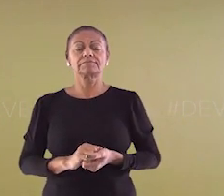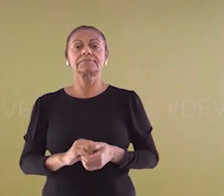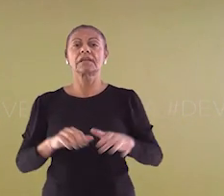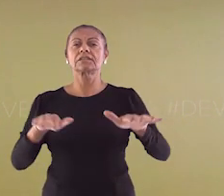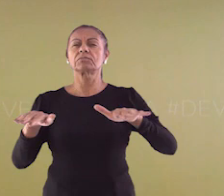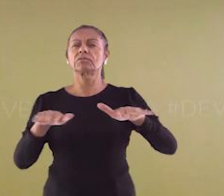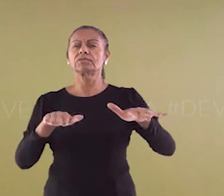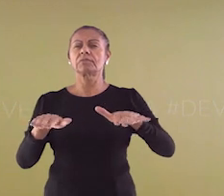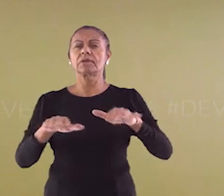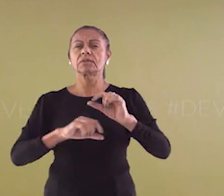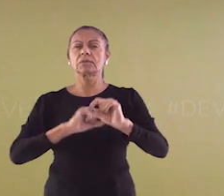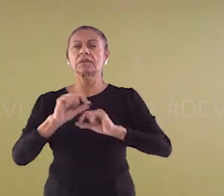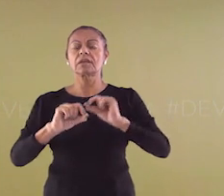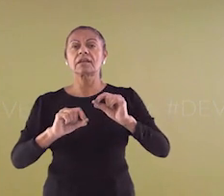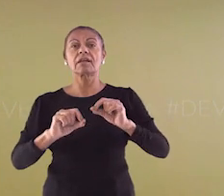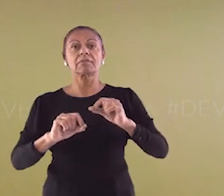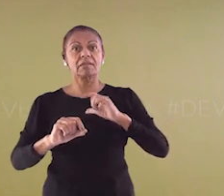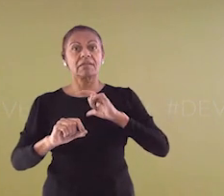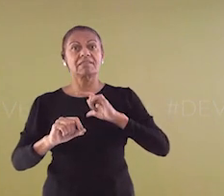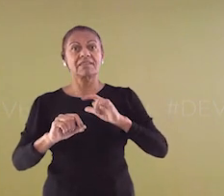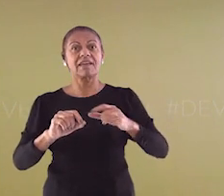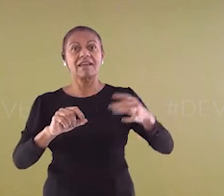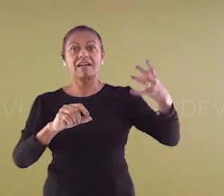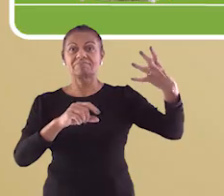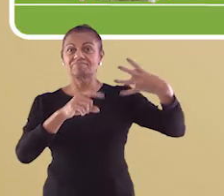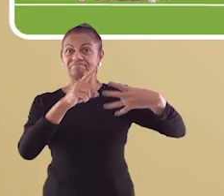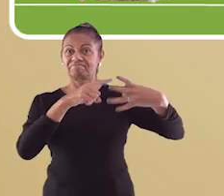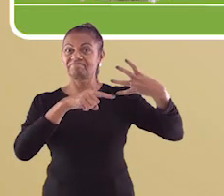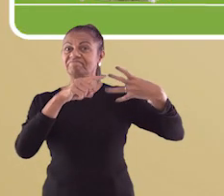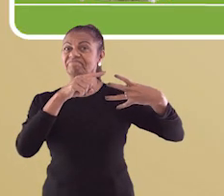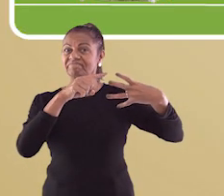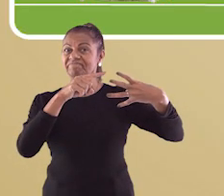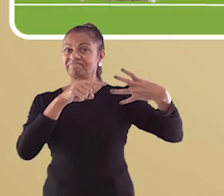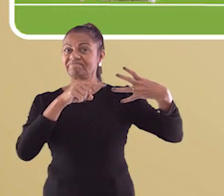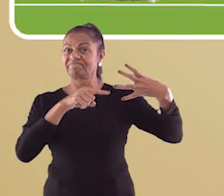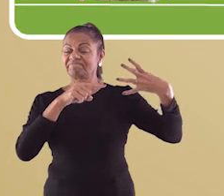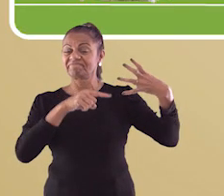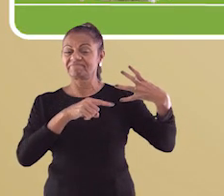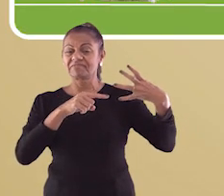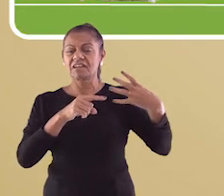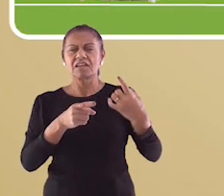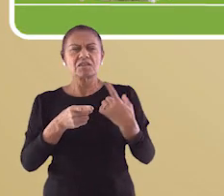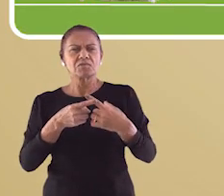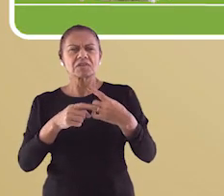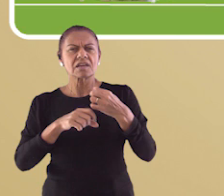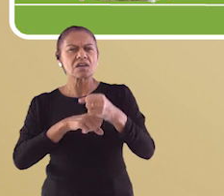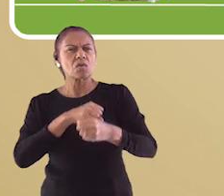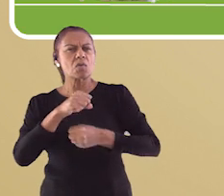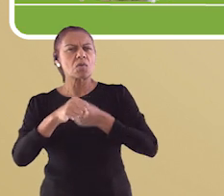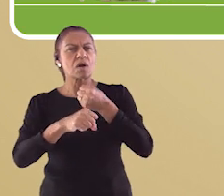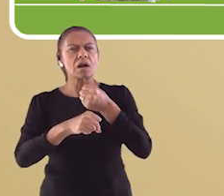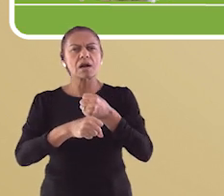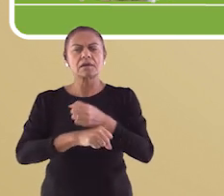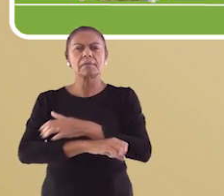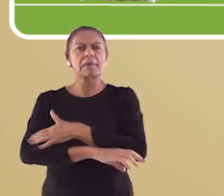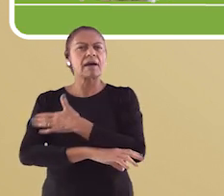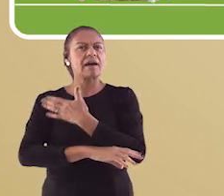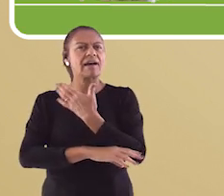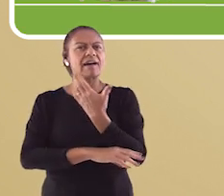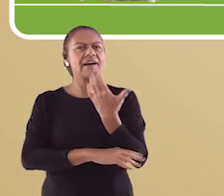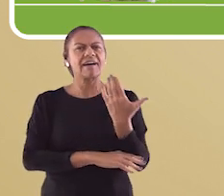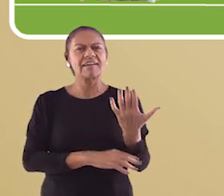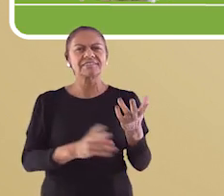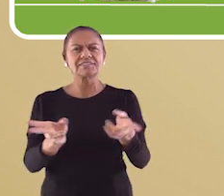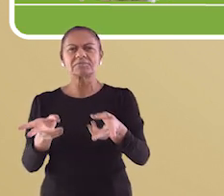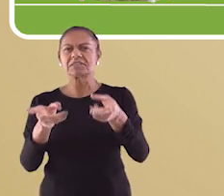direto pela existência das estações do ano. Por que será que ao longo do ano nós observamos estações com